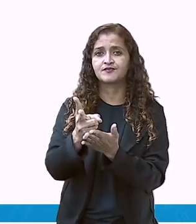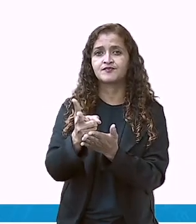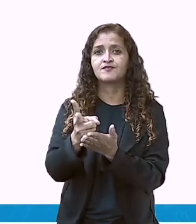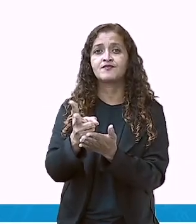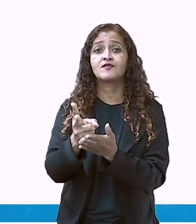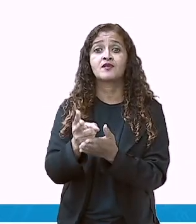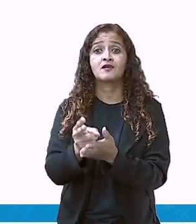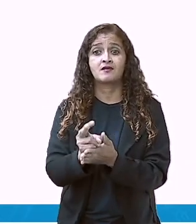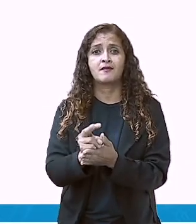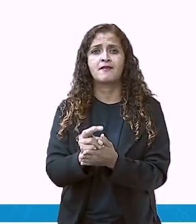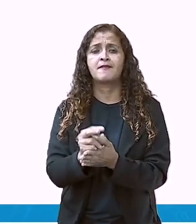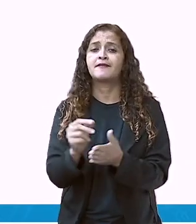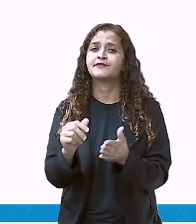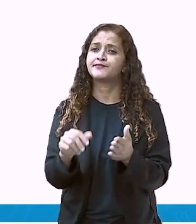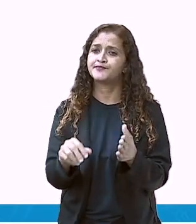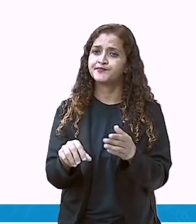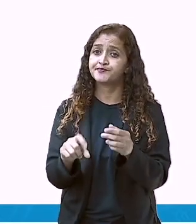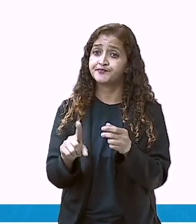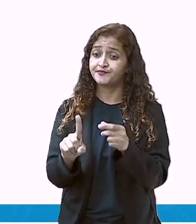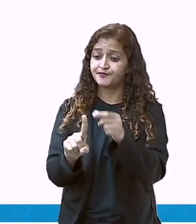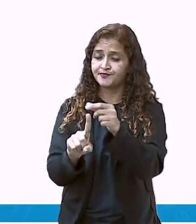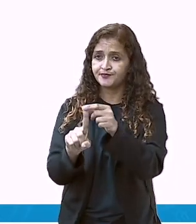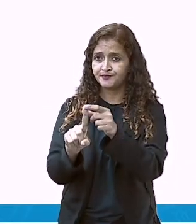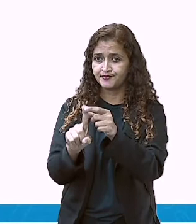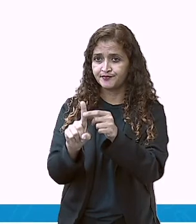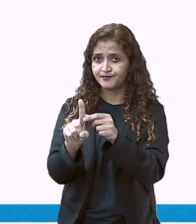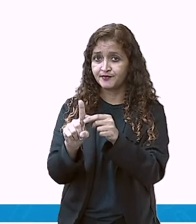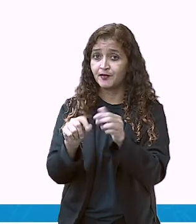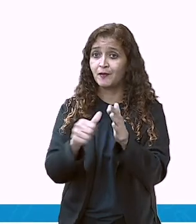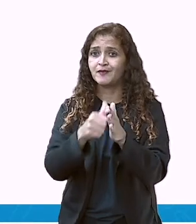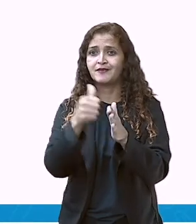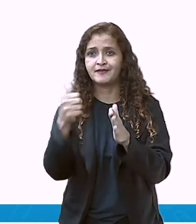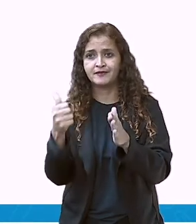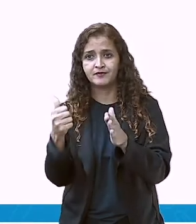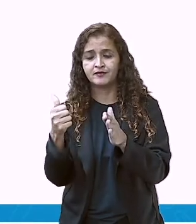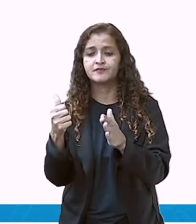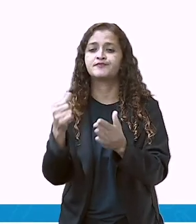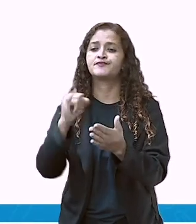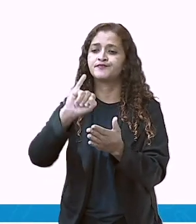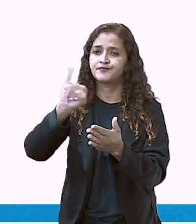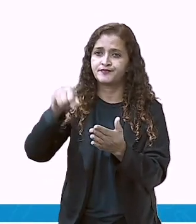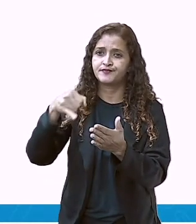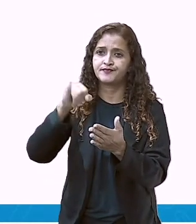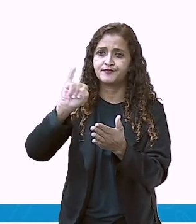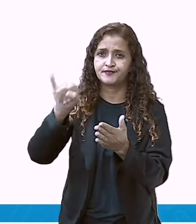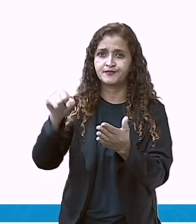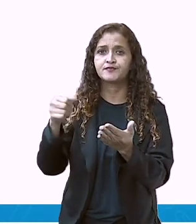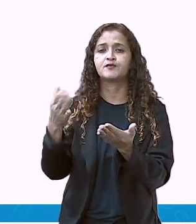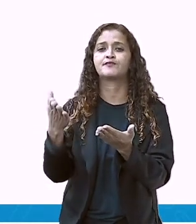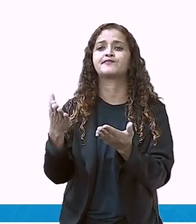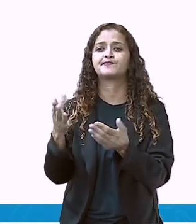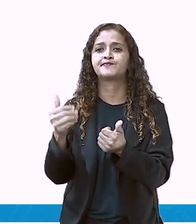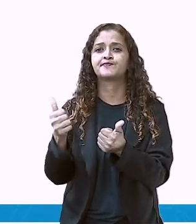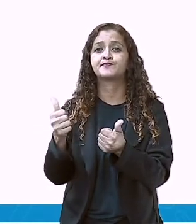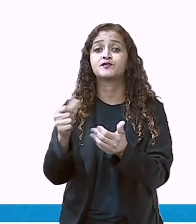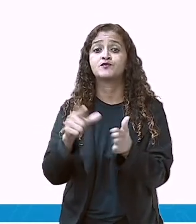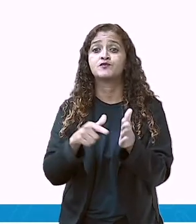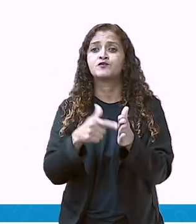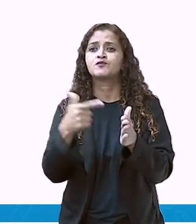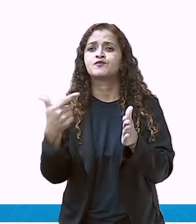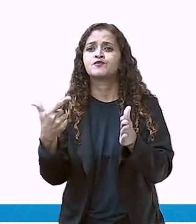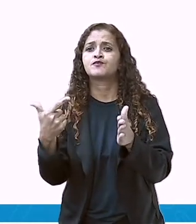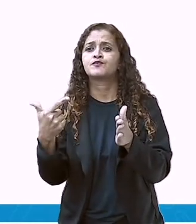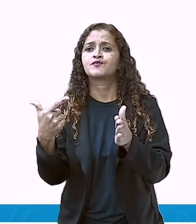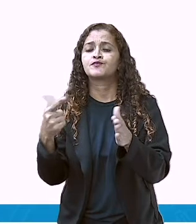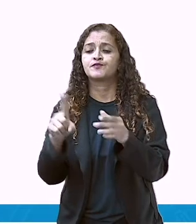Agora, mês do ano. Então, esse aqui é o primeiro mês do ano, que é o janeiro. Qual o segundo mês